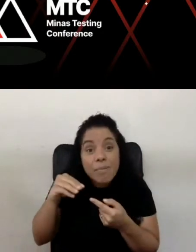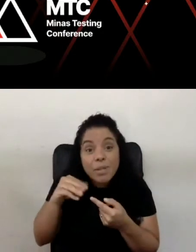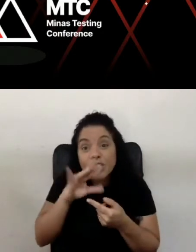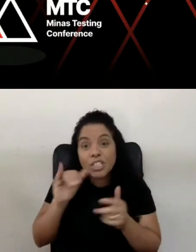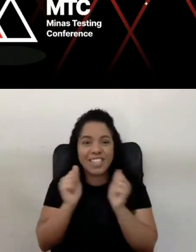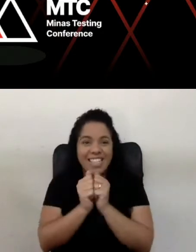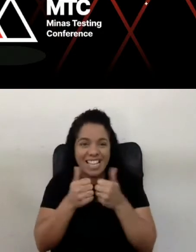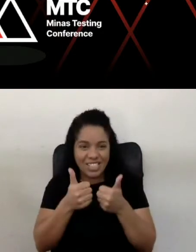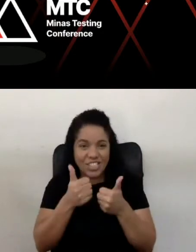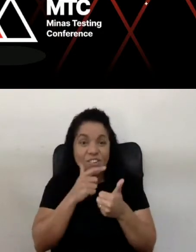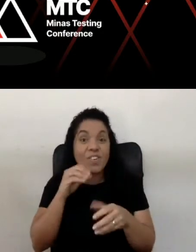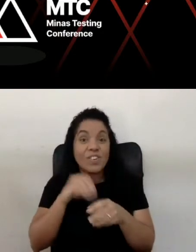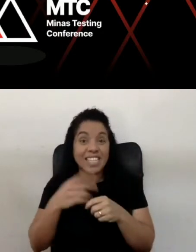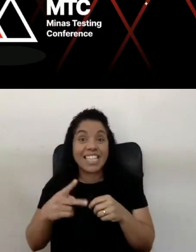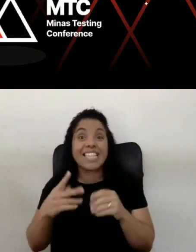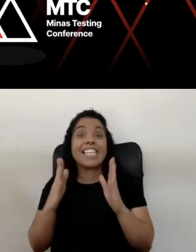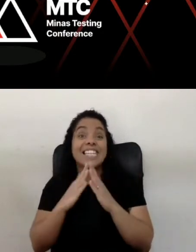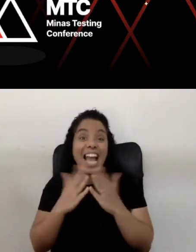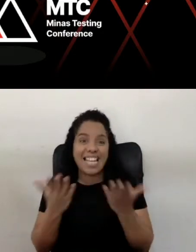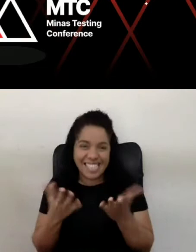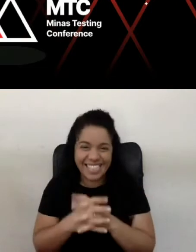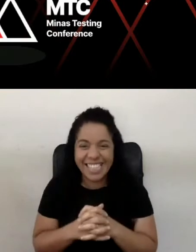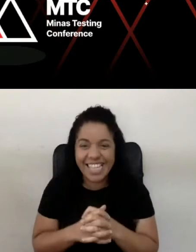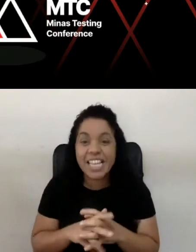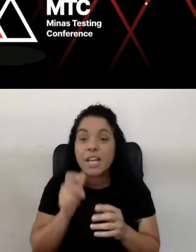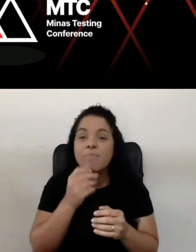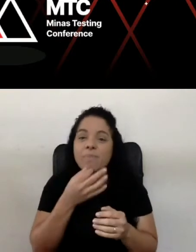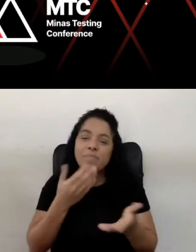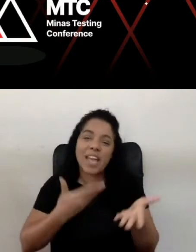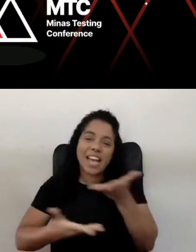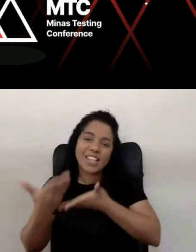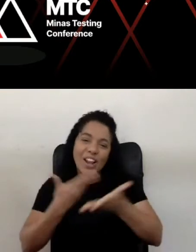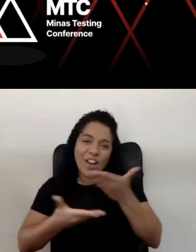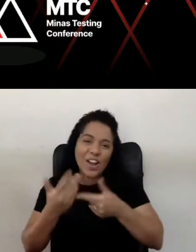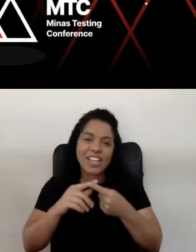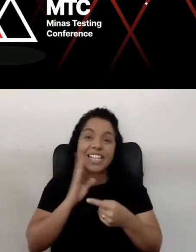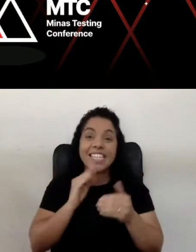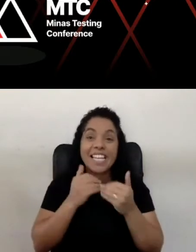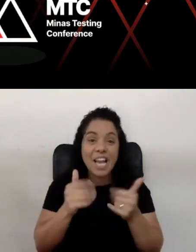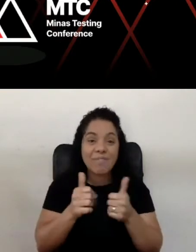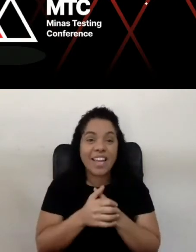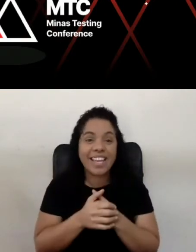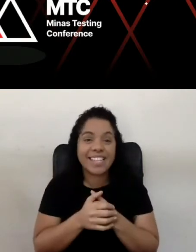passar, dentro de casa. Propor uma troca aqui bem aberta